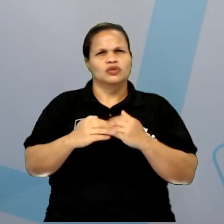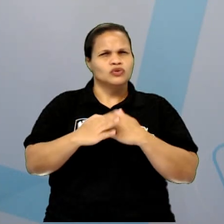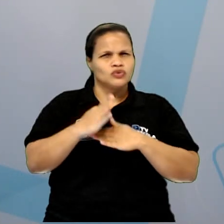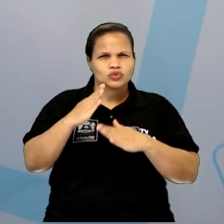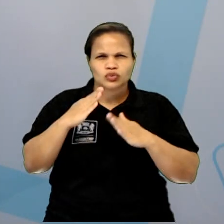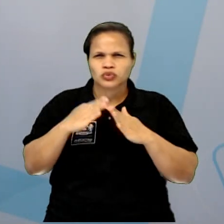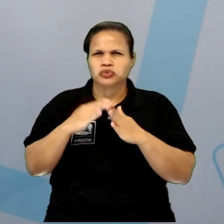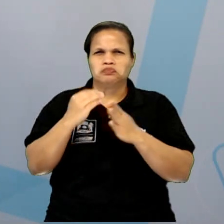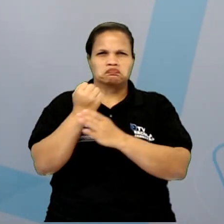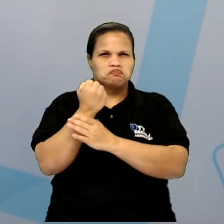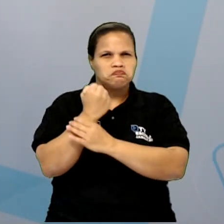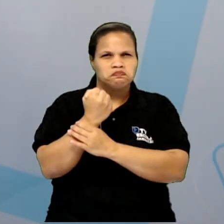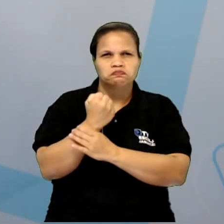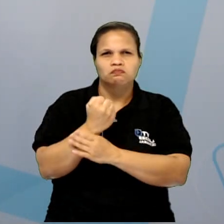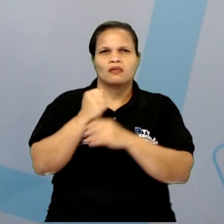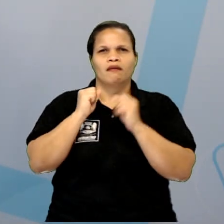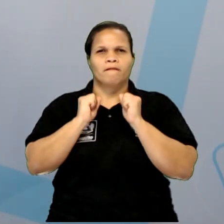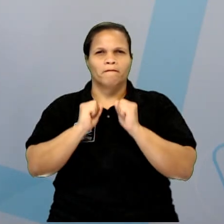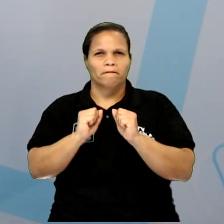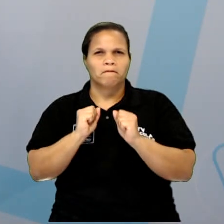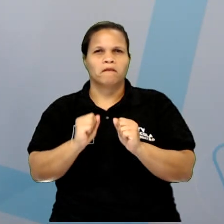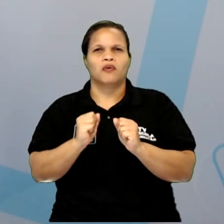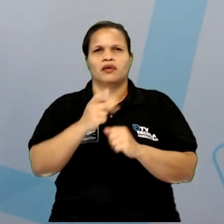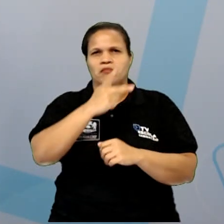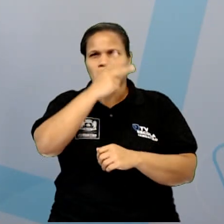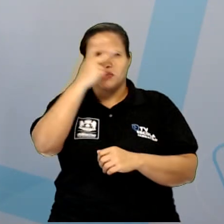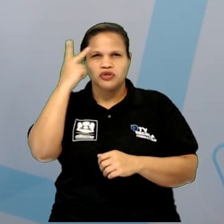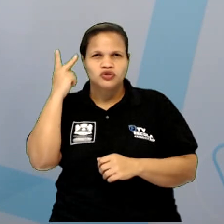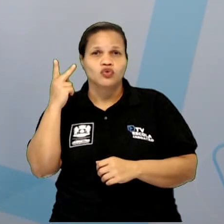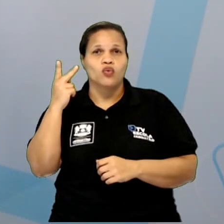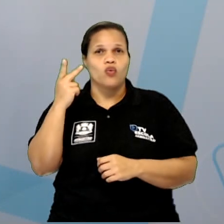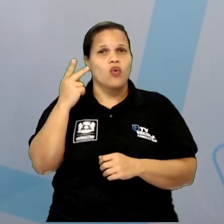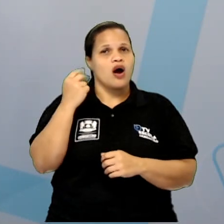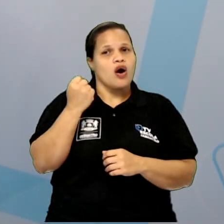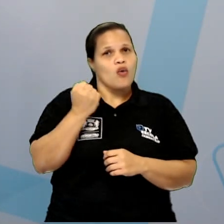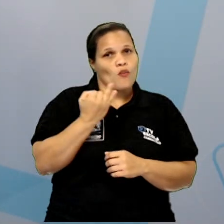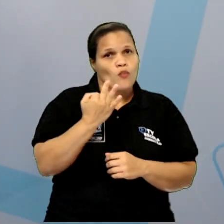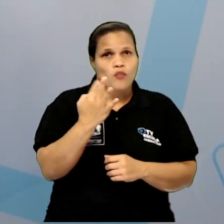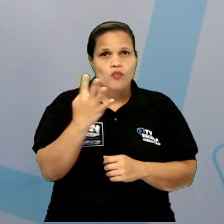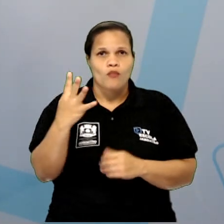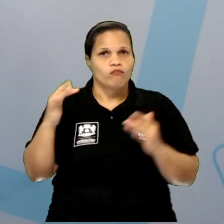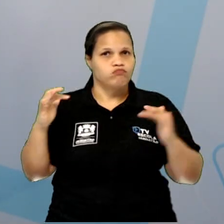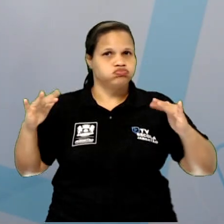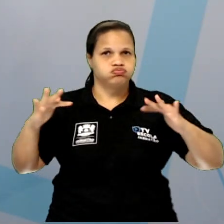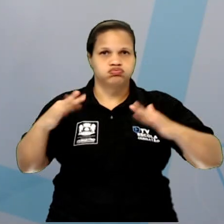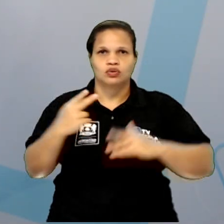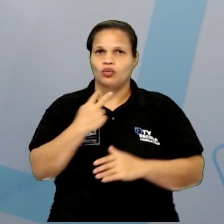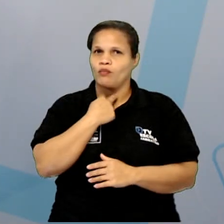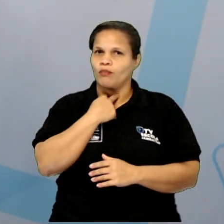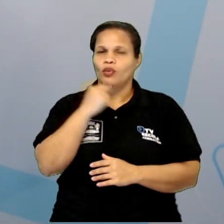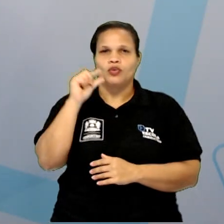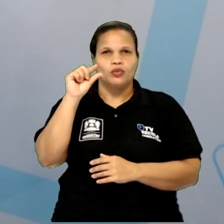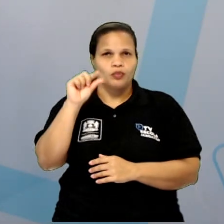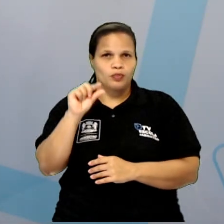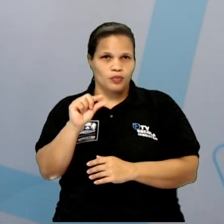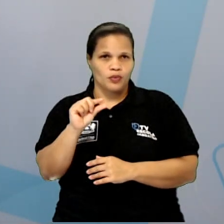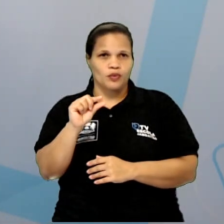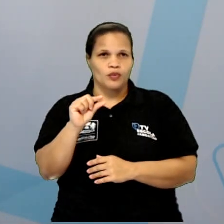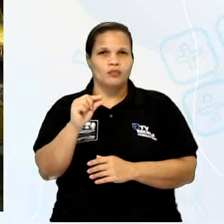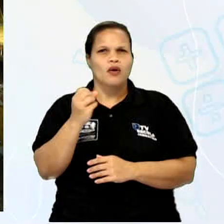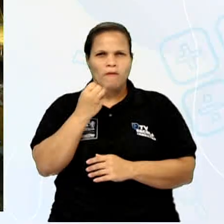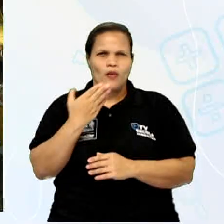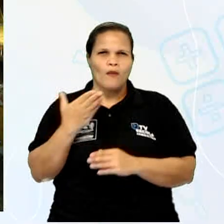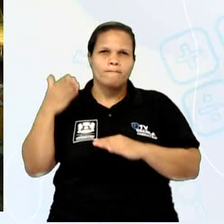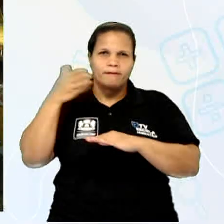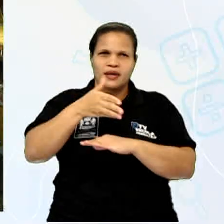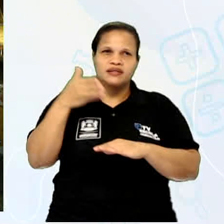os protocolos que eles seguem lá, o número de pessoas que entram é reduzido. Então, vale a pena também conhecer e participar. O Museu do